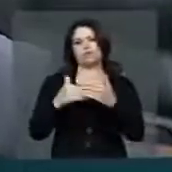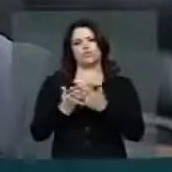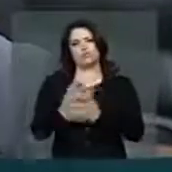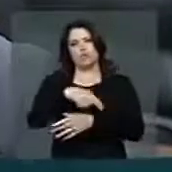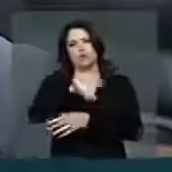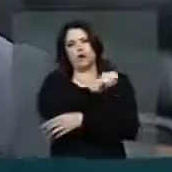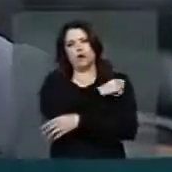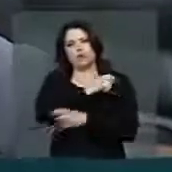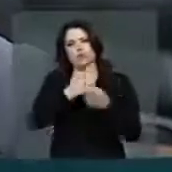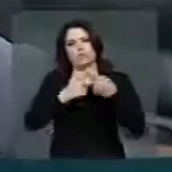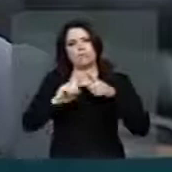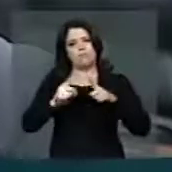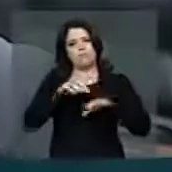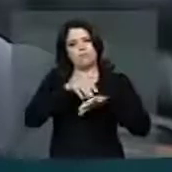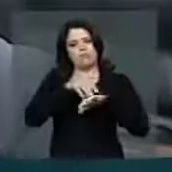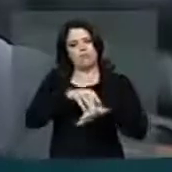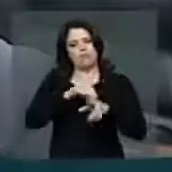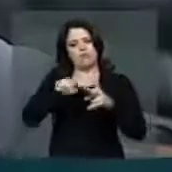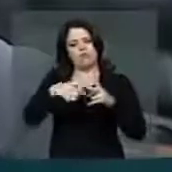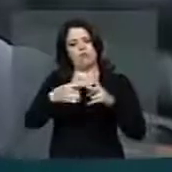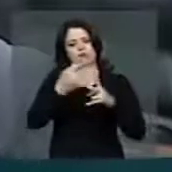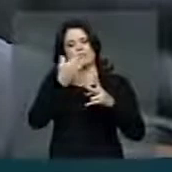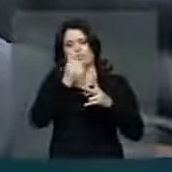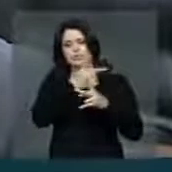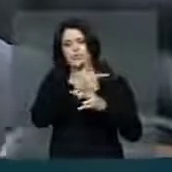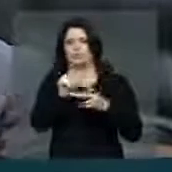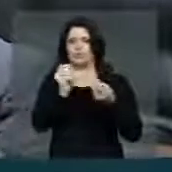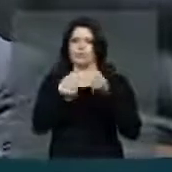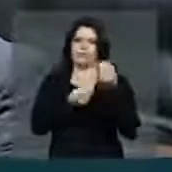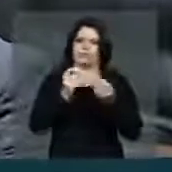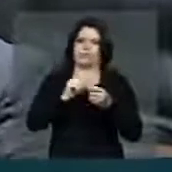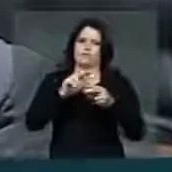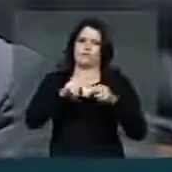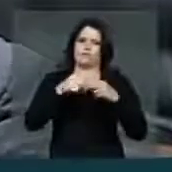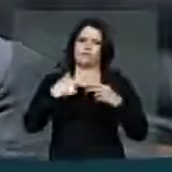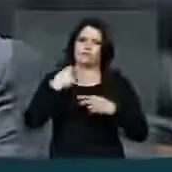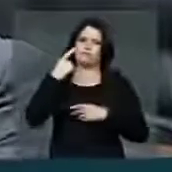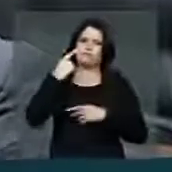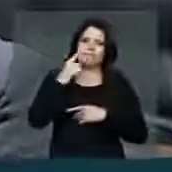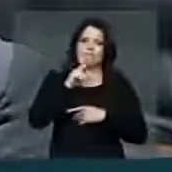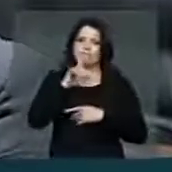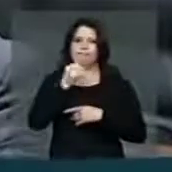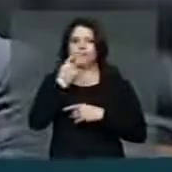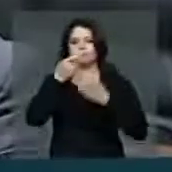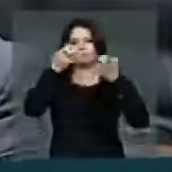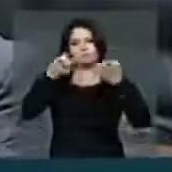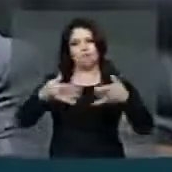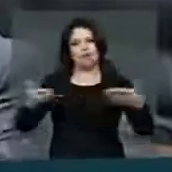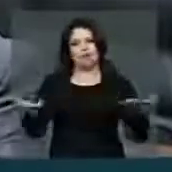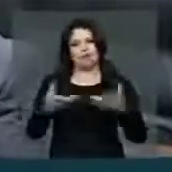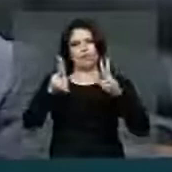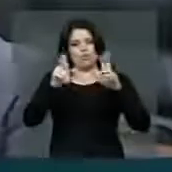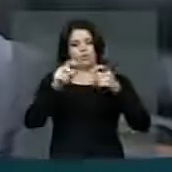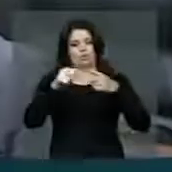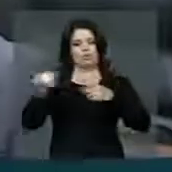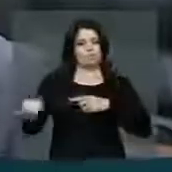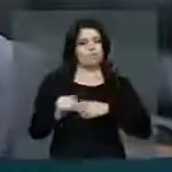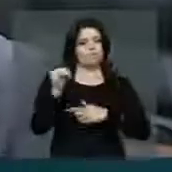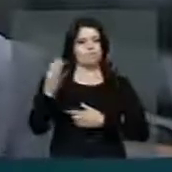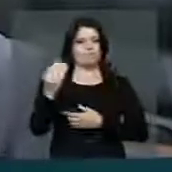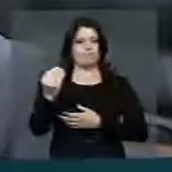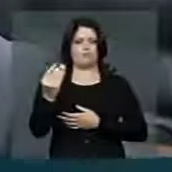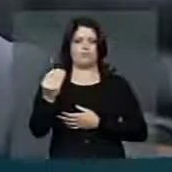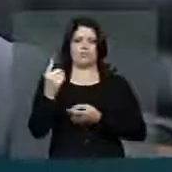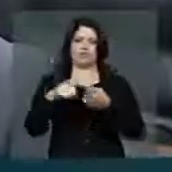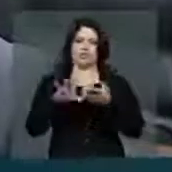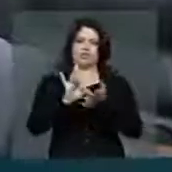mas o transporte e a alimentação não há como fazer. Por isso, eu acho que Vossa Excelência levanta um tema de suma importância